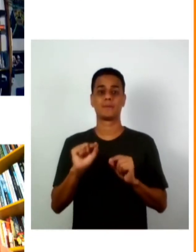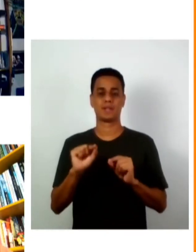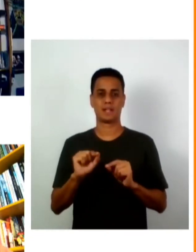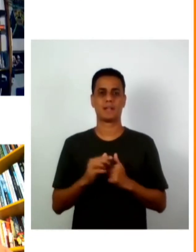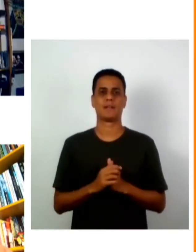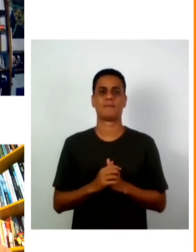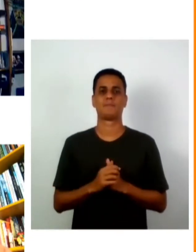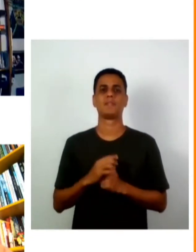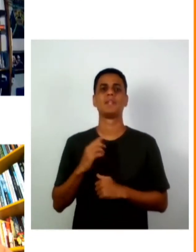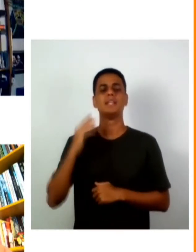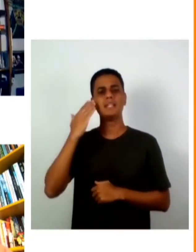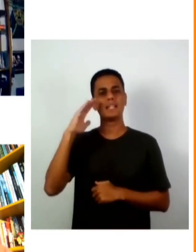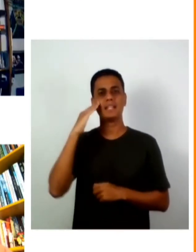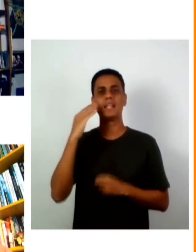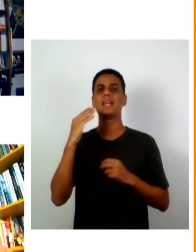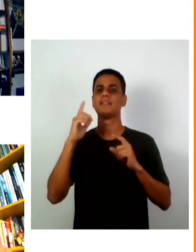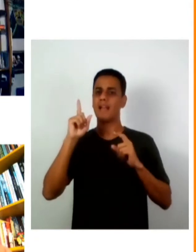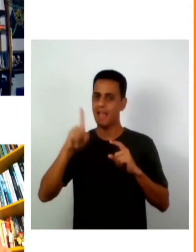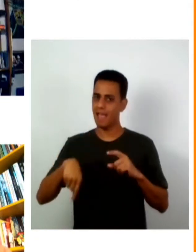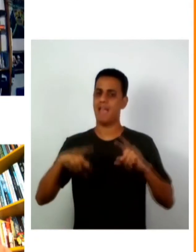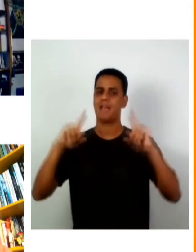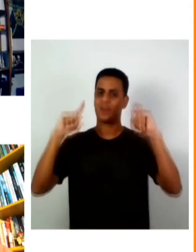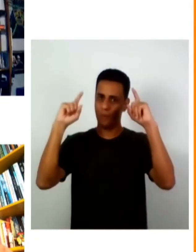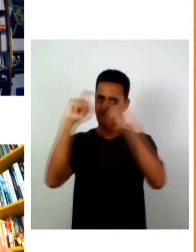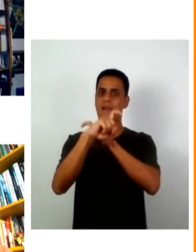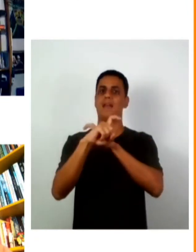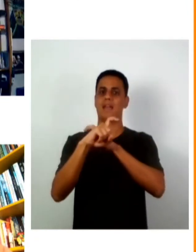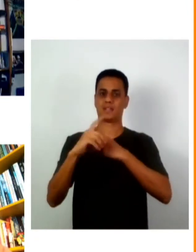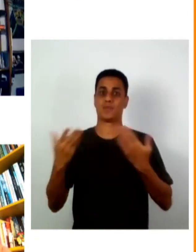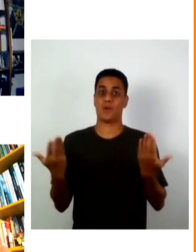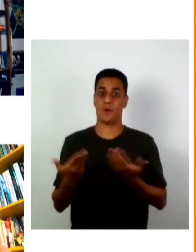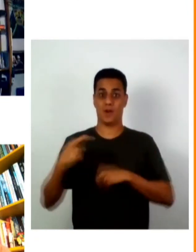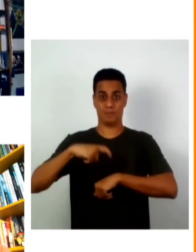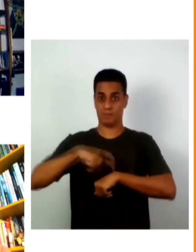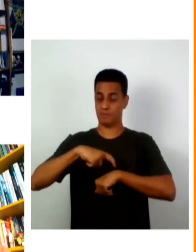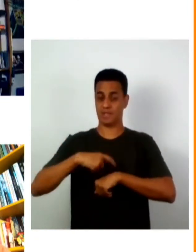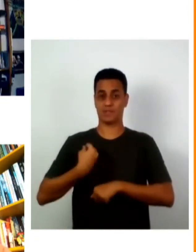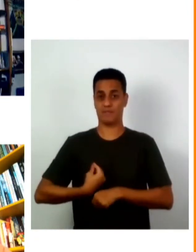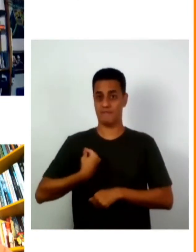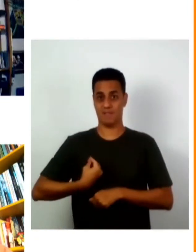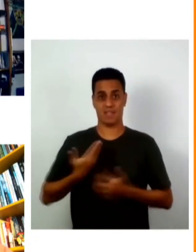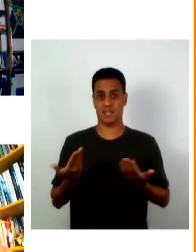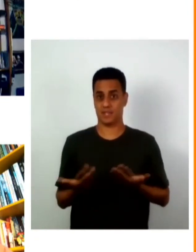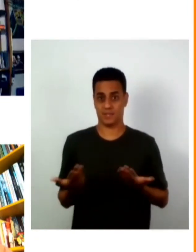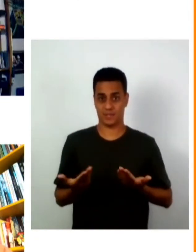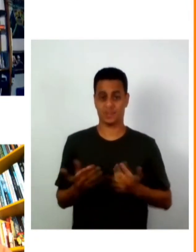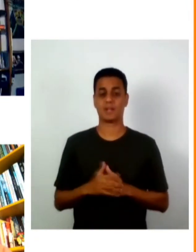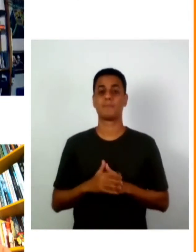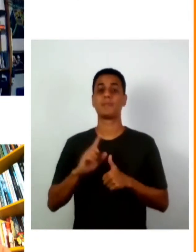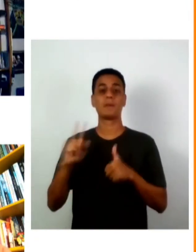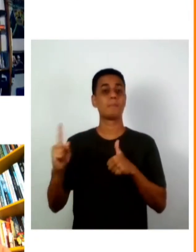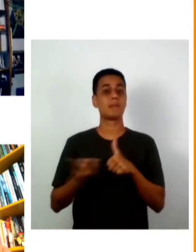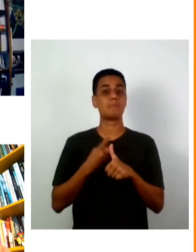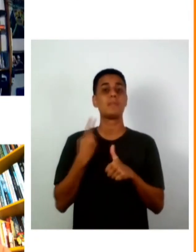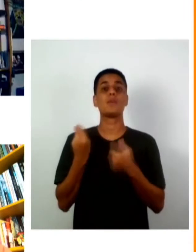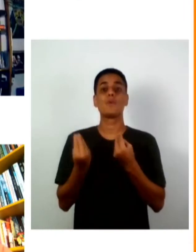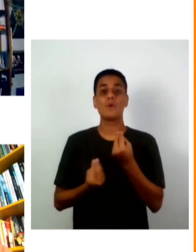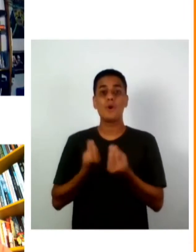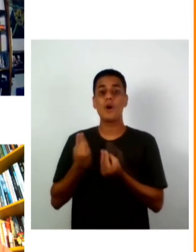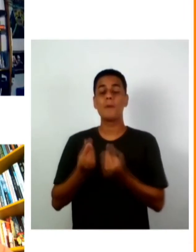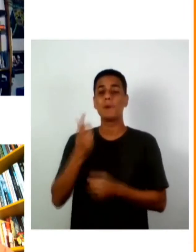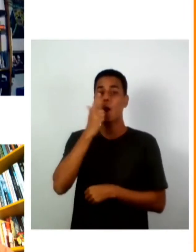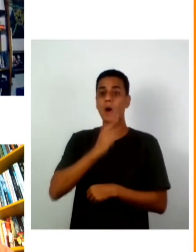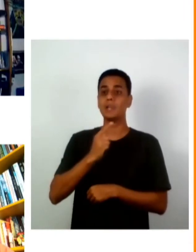em consideração a complexidade da situação que temos hoje primeiro como conseguir